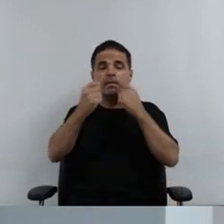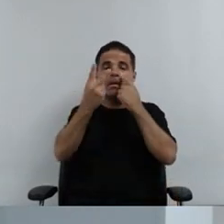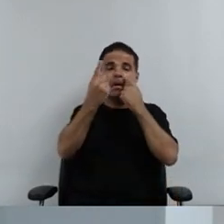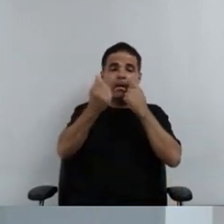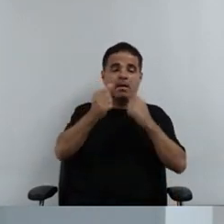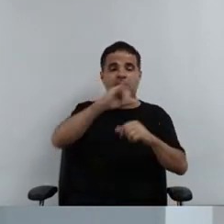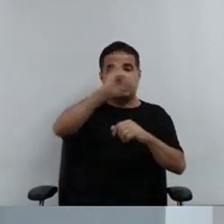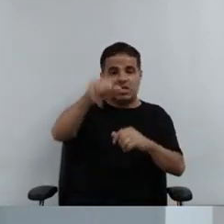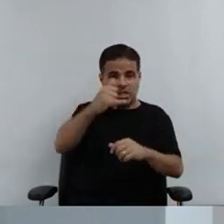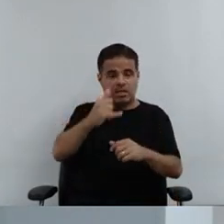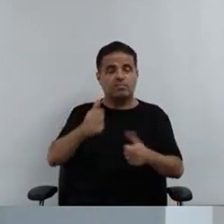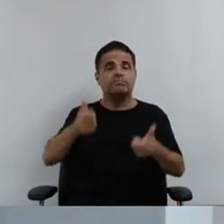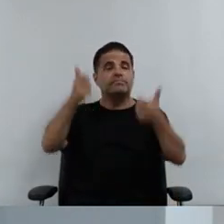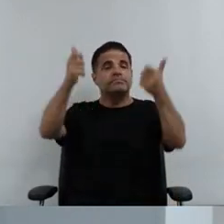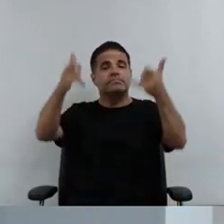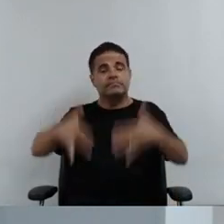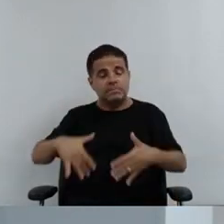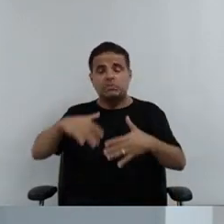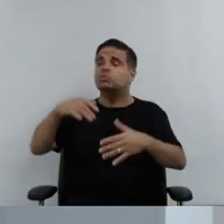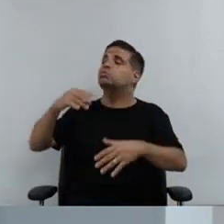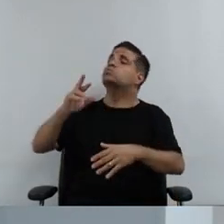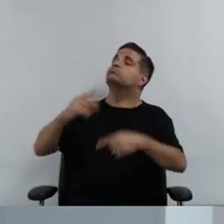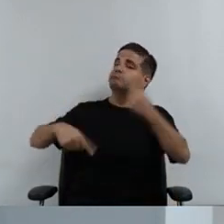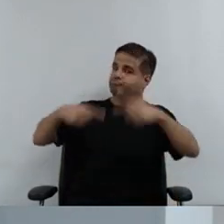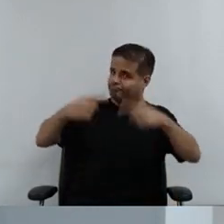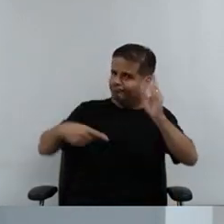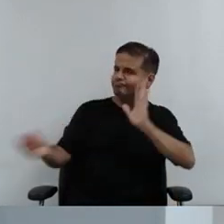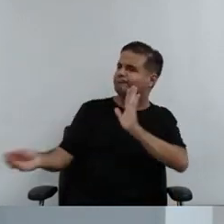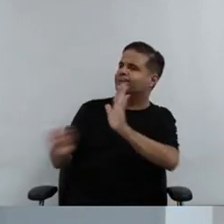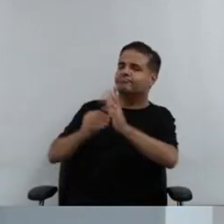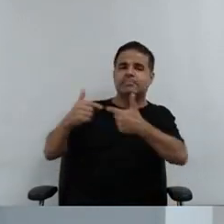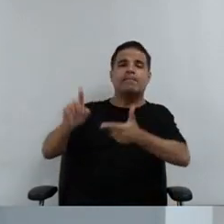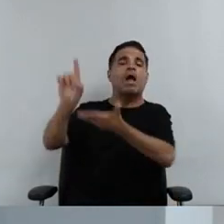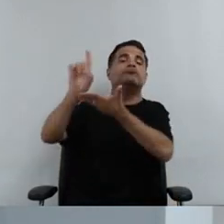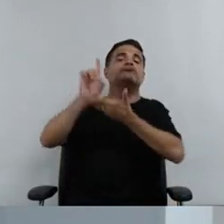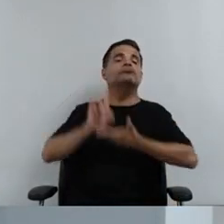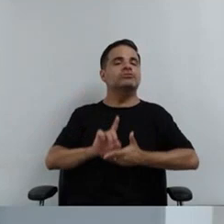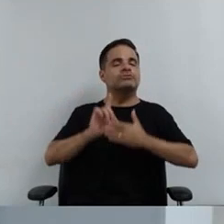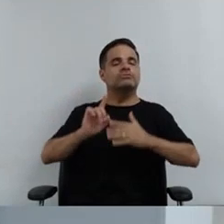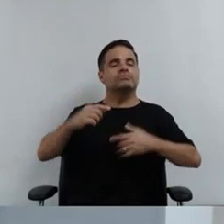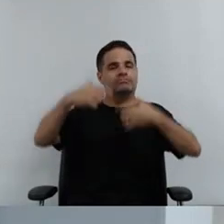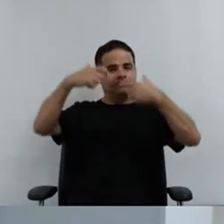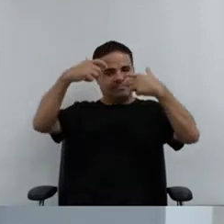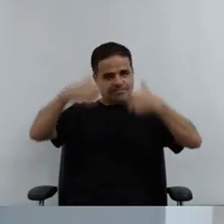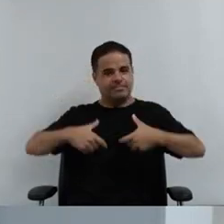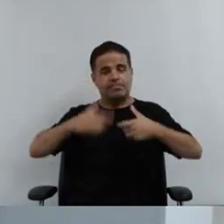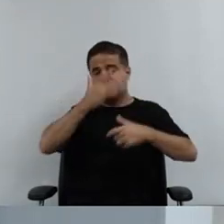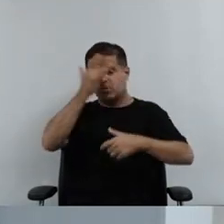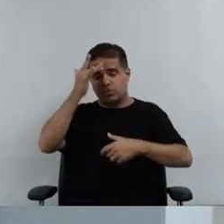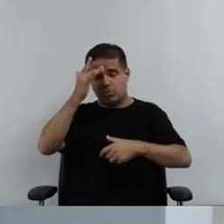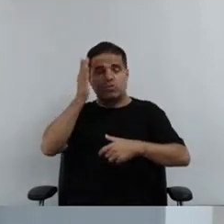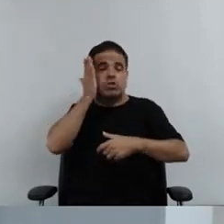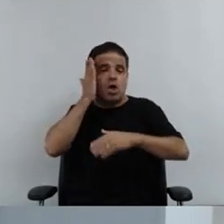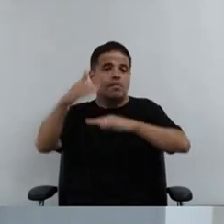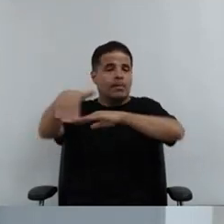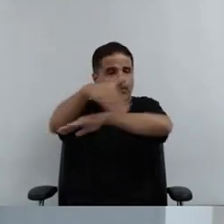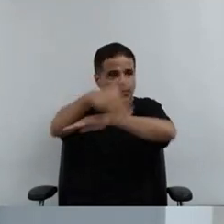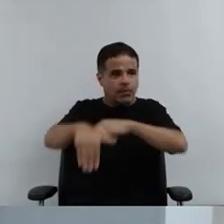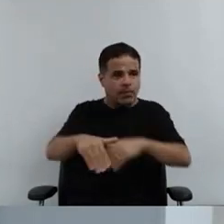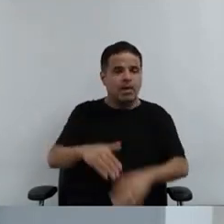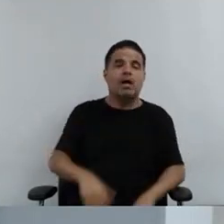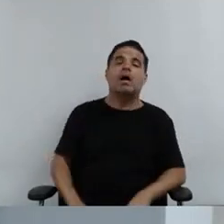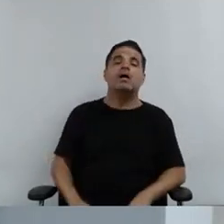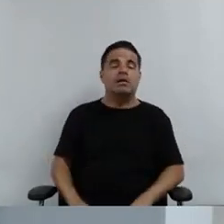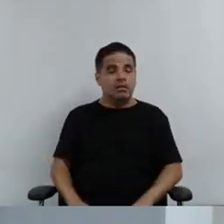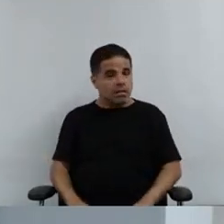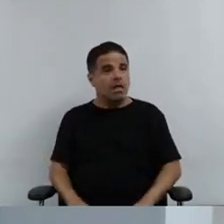de janeiro, que institui a política nacional de trabalho digno e cidadania para a população e estação de rua. É o PNTC, Pop